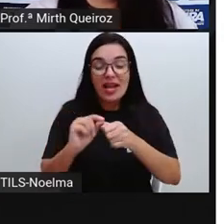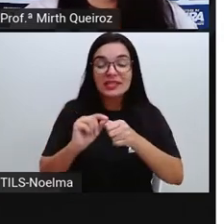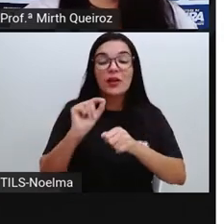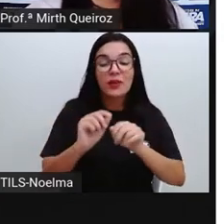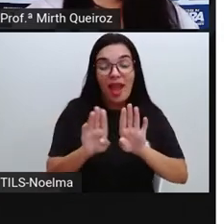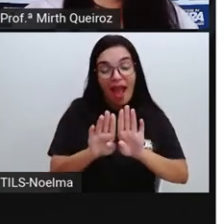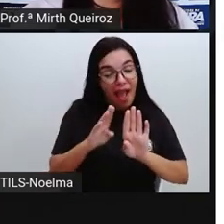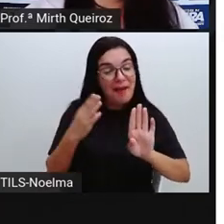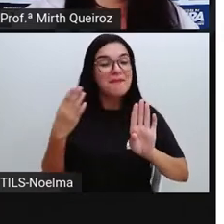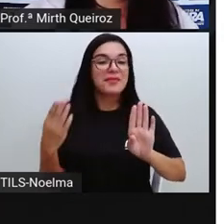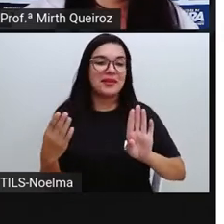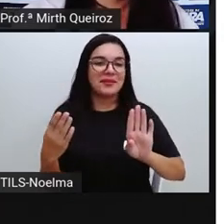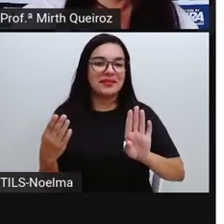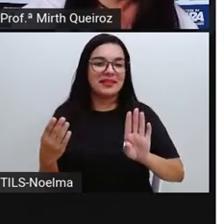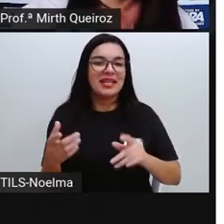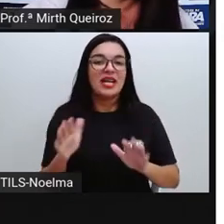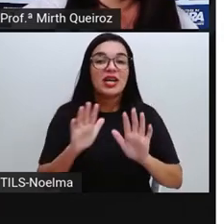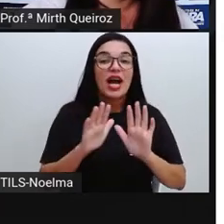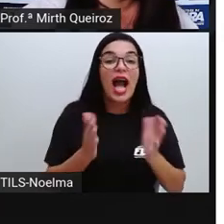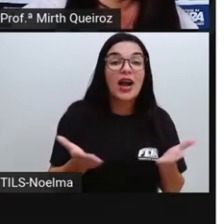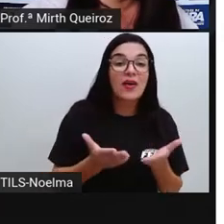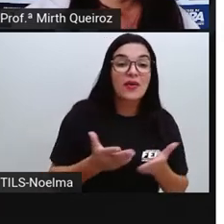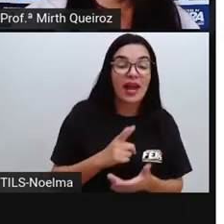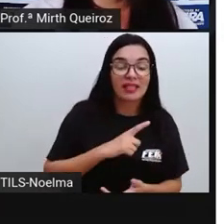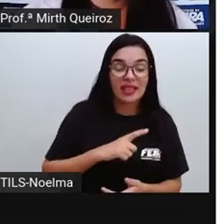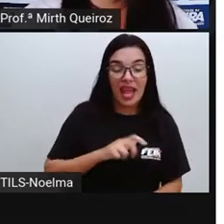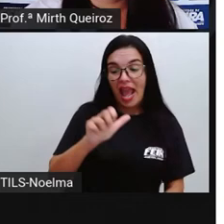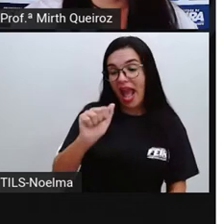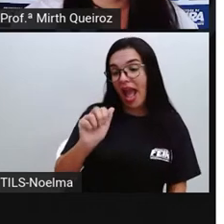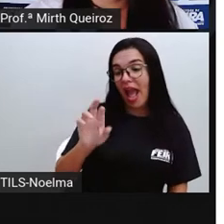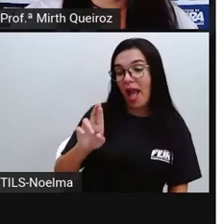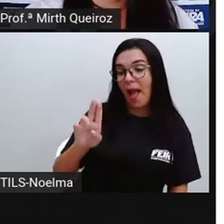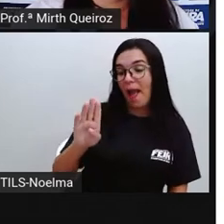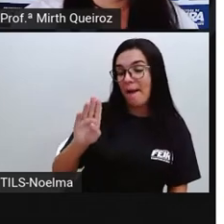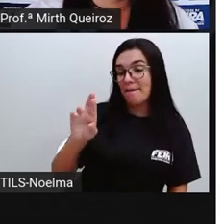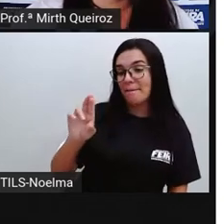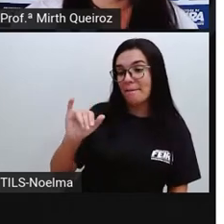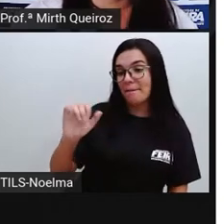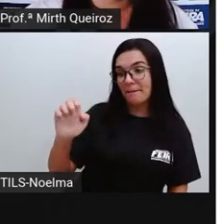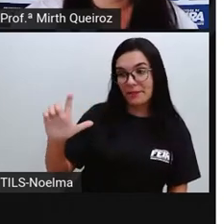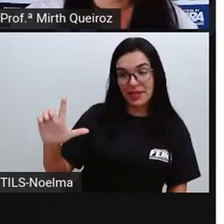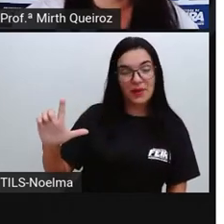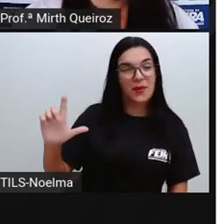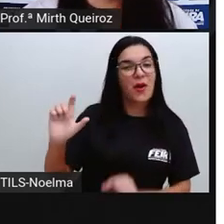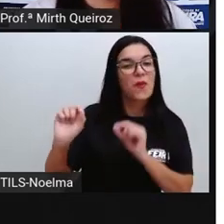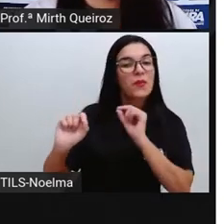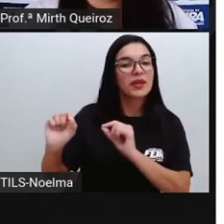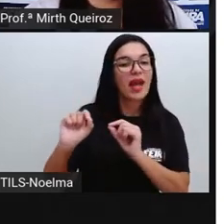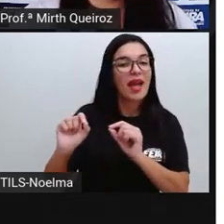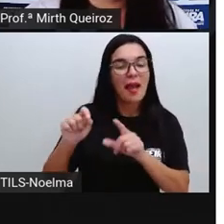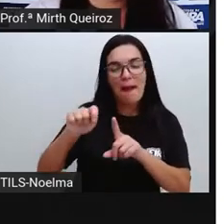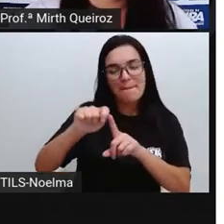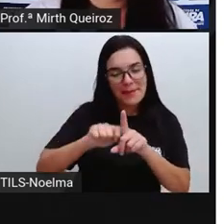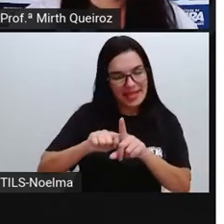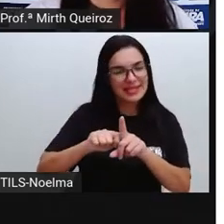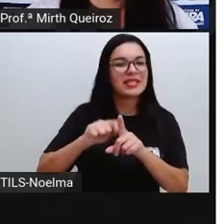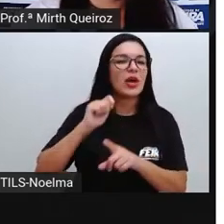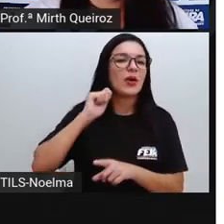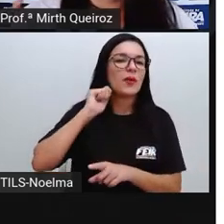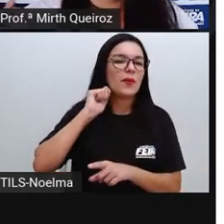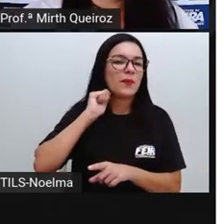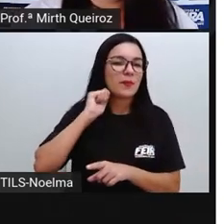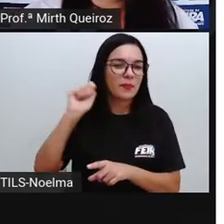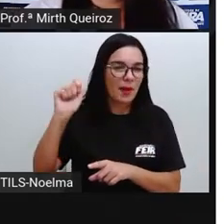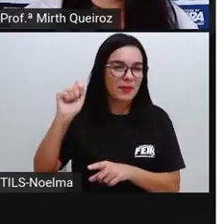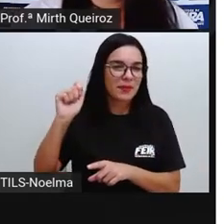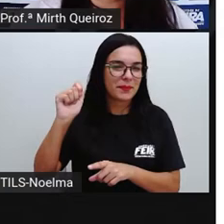L, que já indica o mês do ano, né? Que a gente poderia colocar como um substantivo. Então,